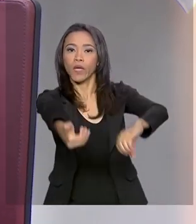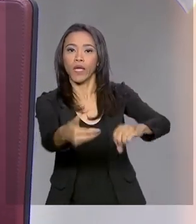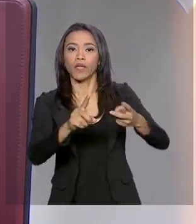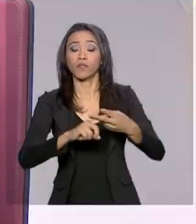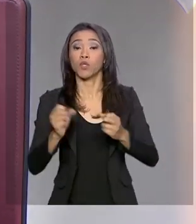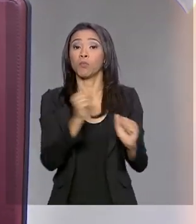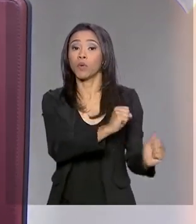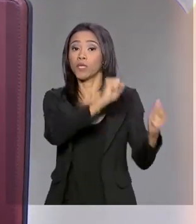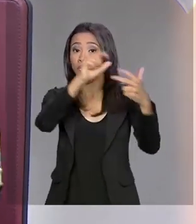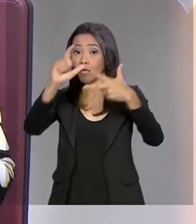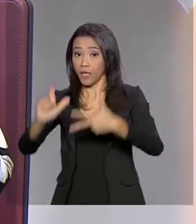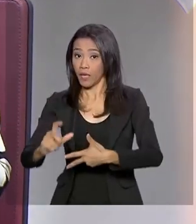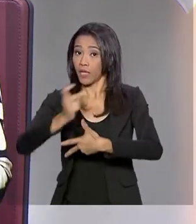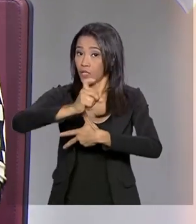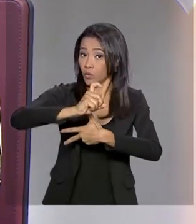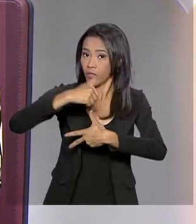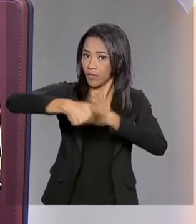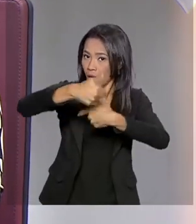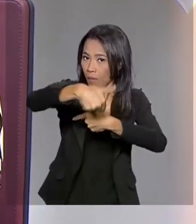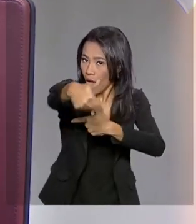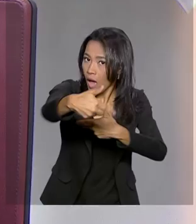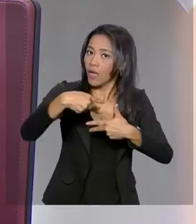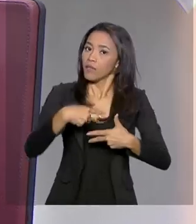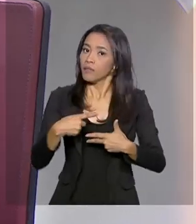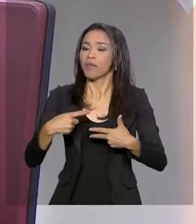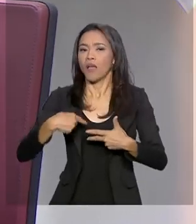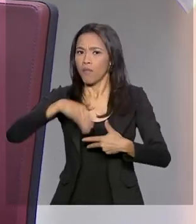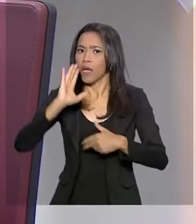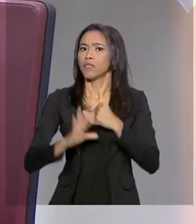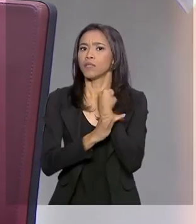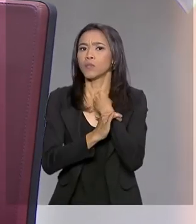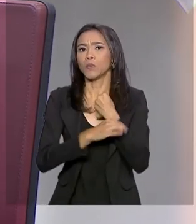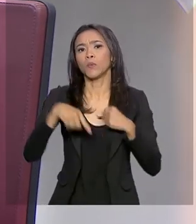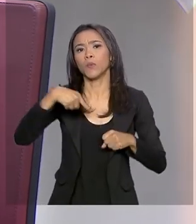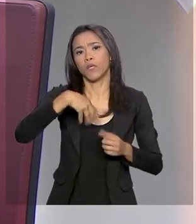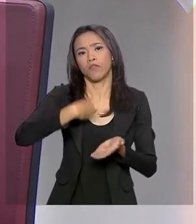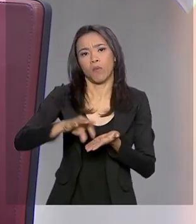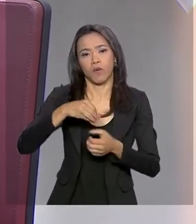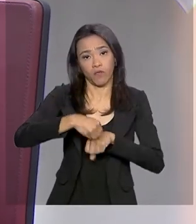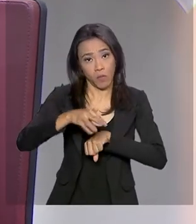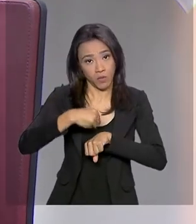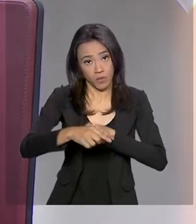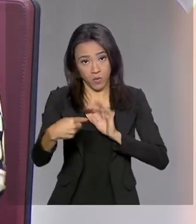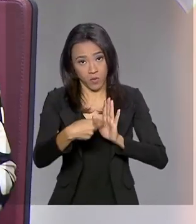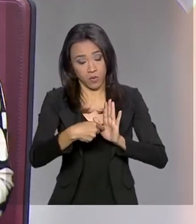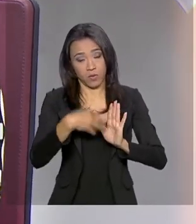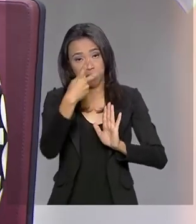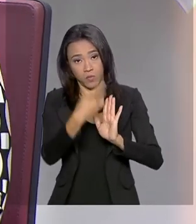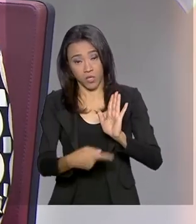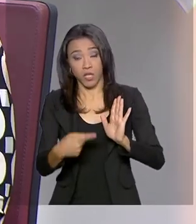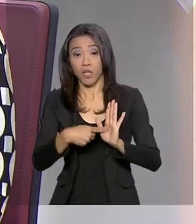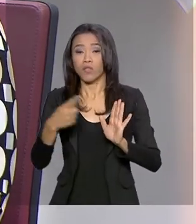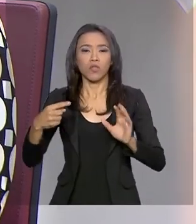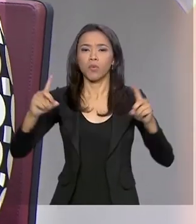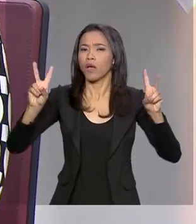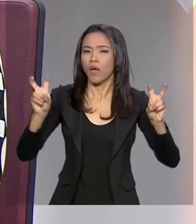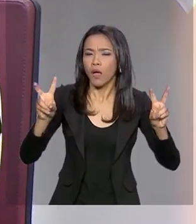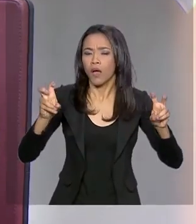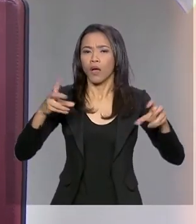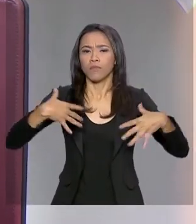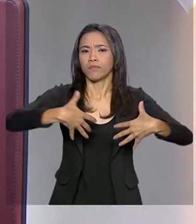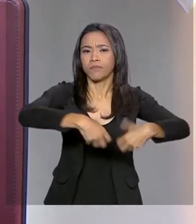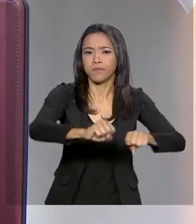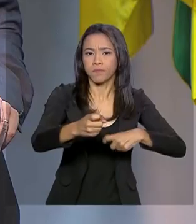Executivo também trabalhe. É, para mim, a fonte mais segura de informação no tocante à exploração sexual de crianças e